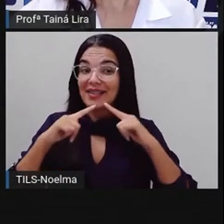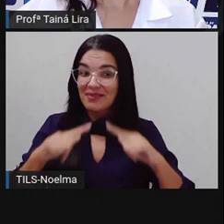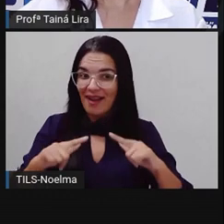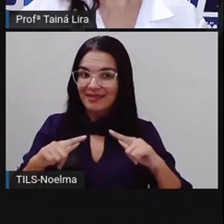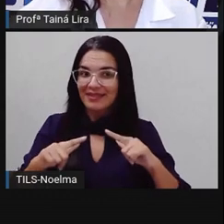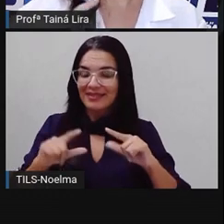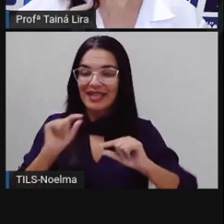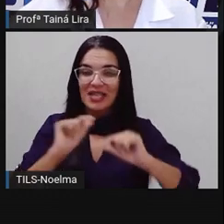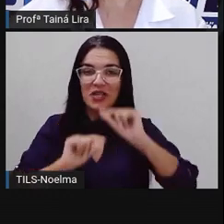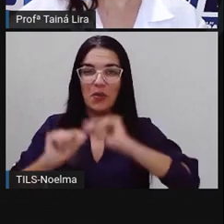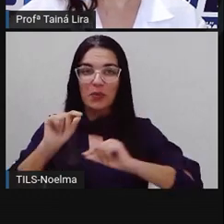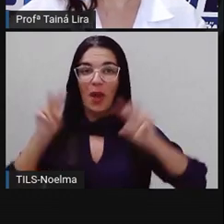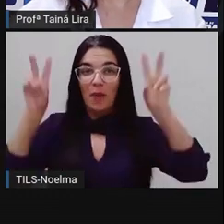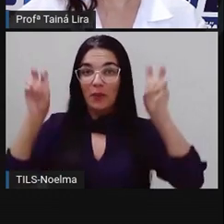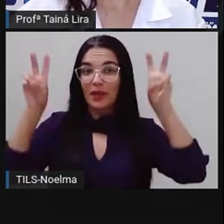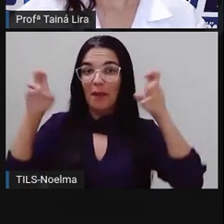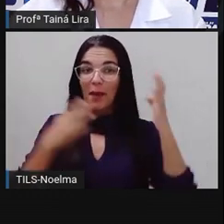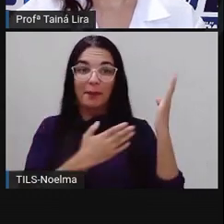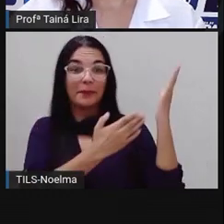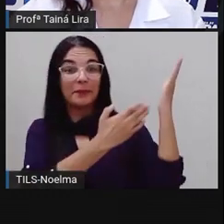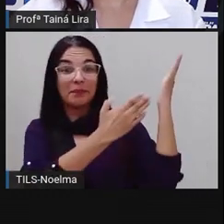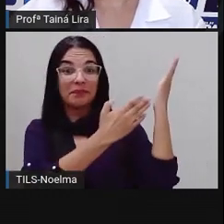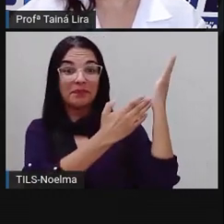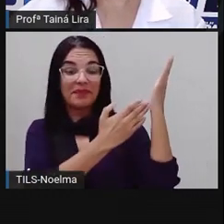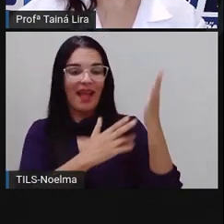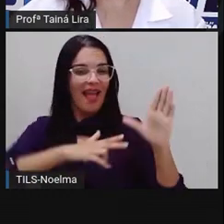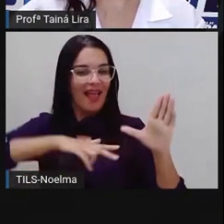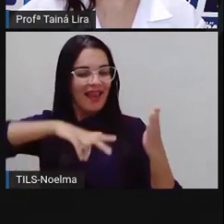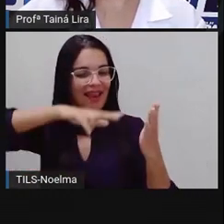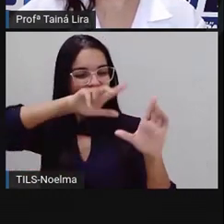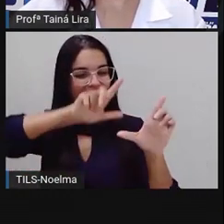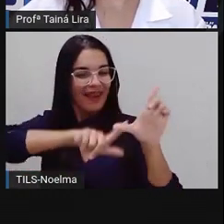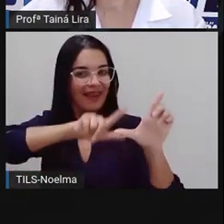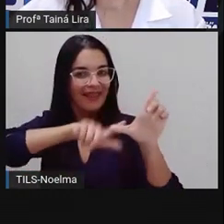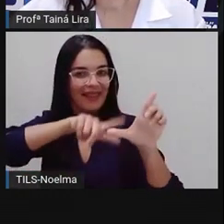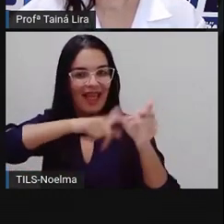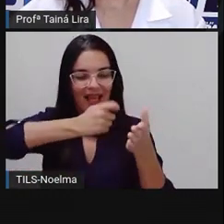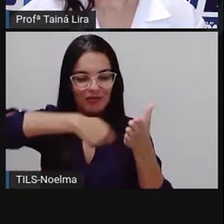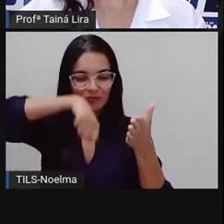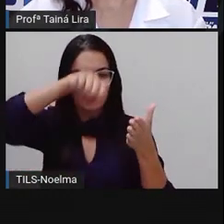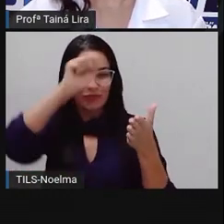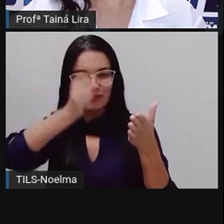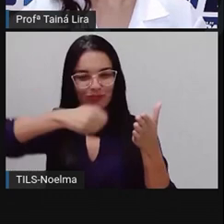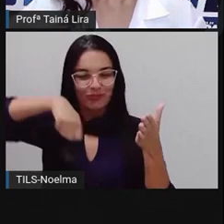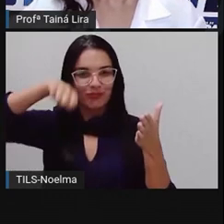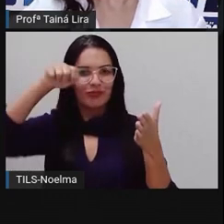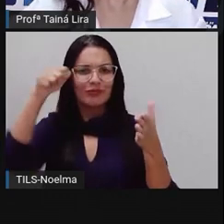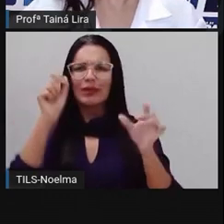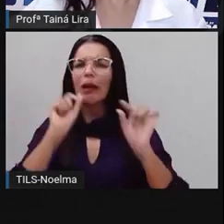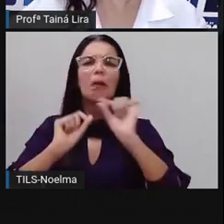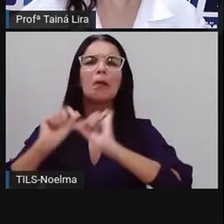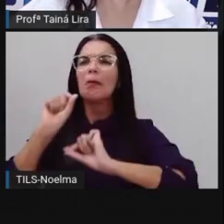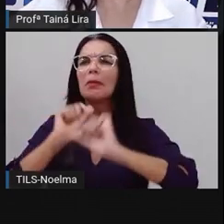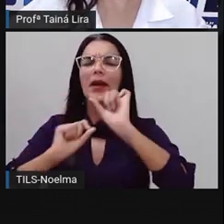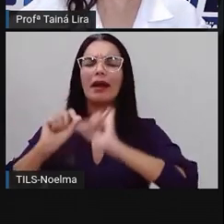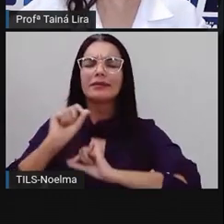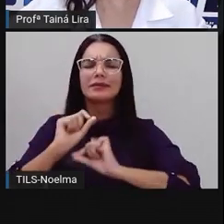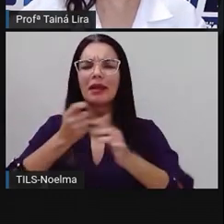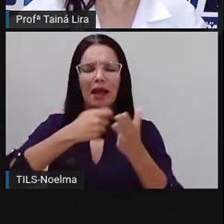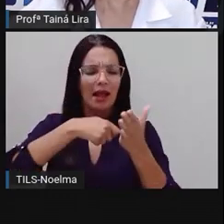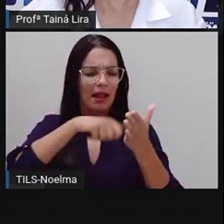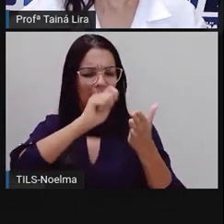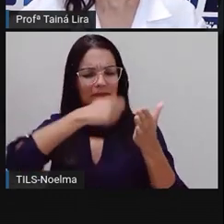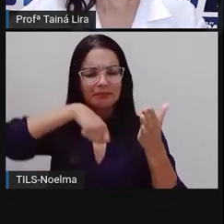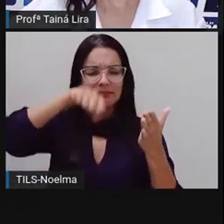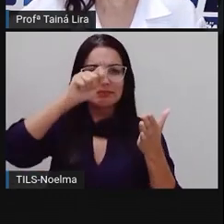e o nosso tema, olha lá, letra cursiva. Eita, para o que é isso? O é letra cursiva